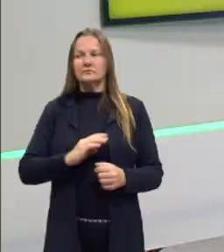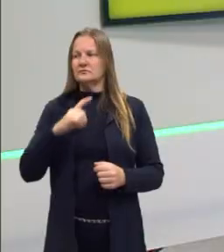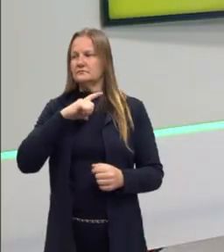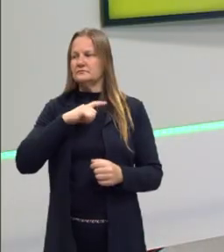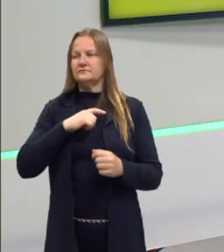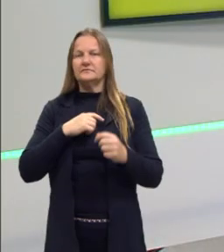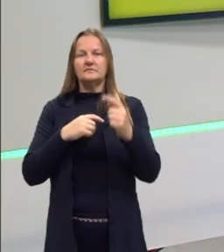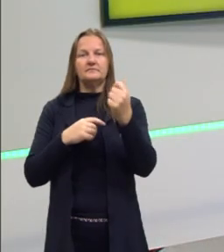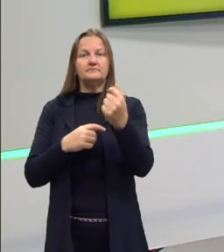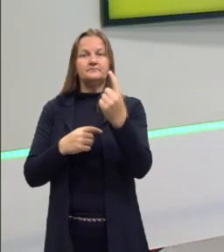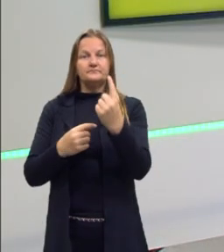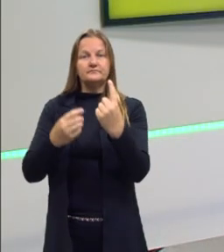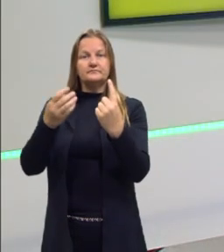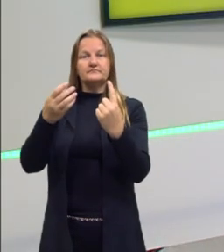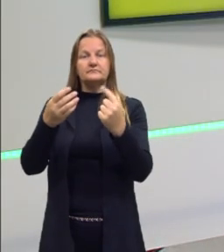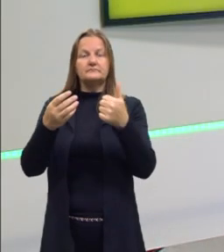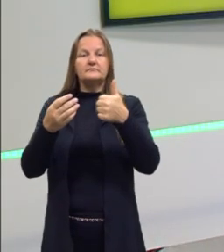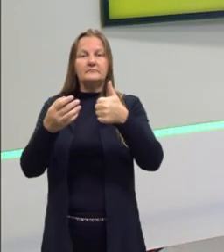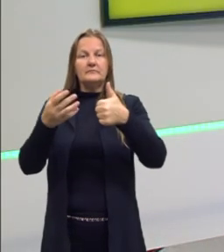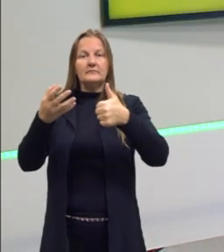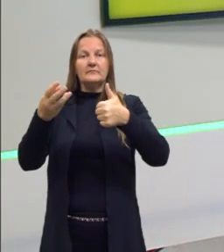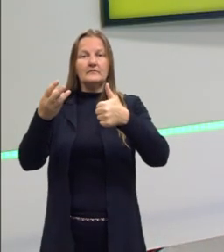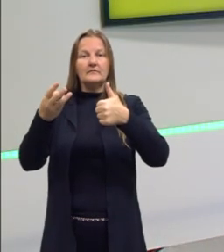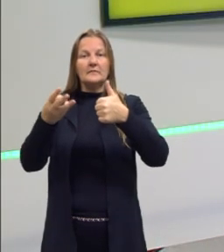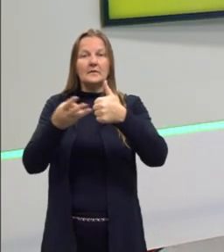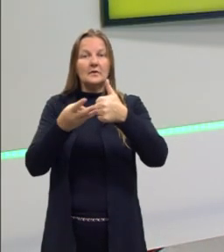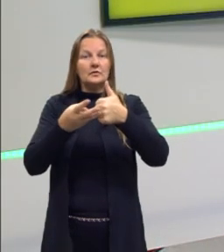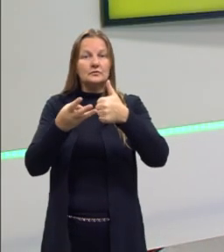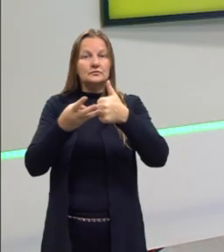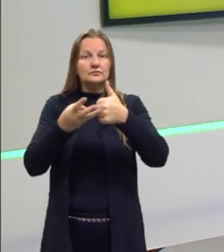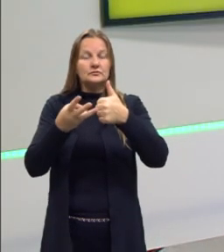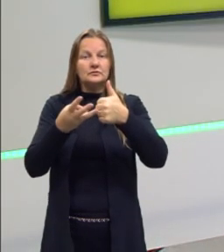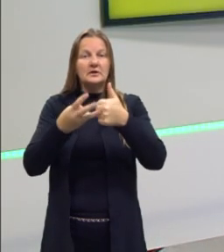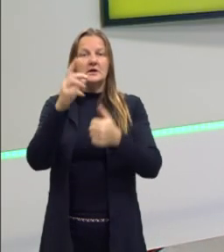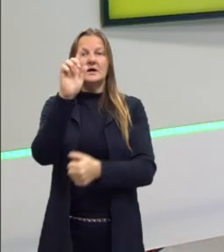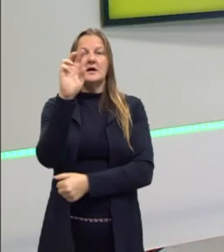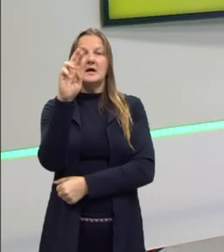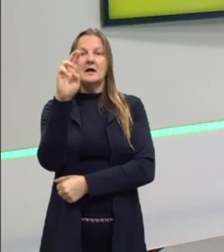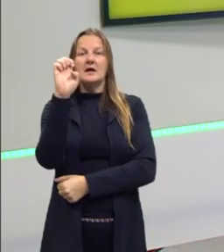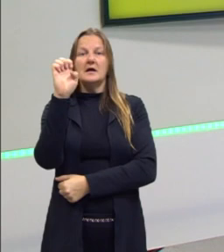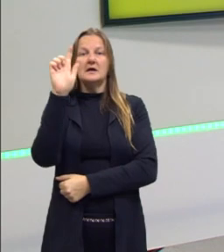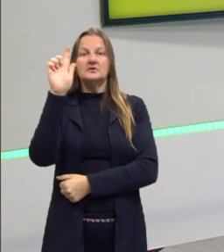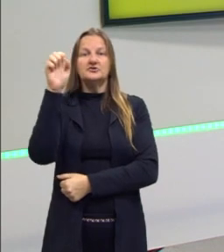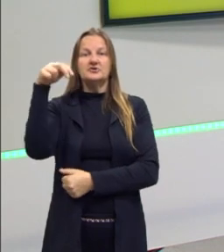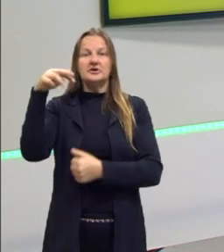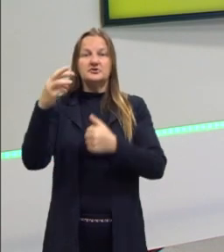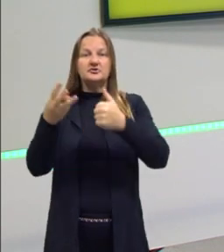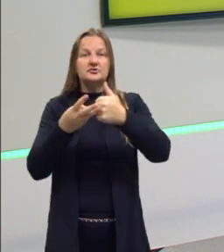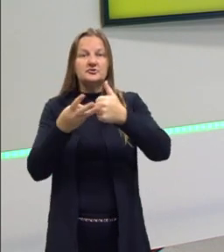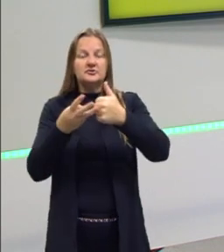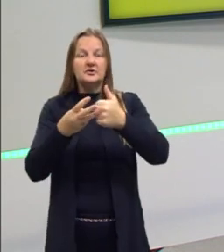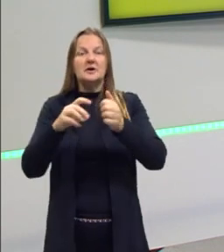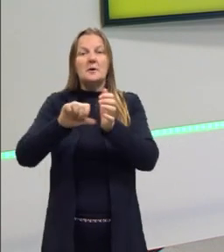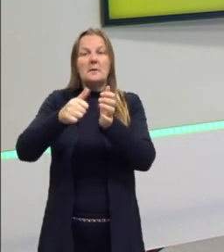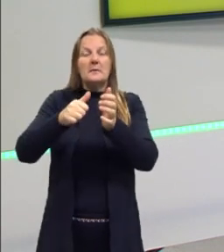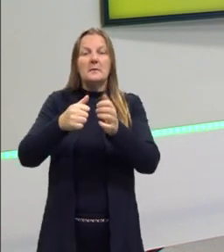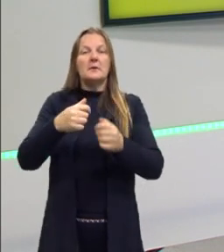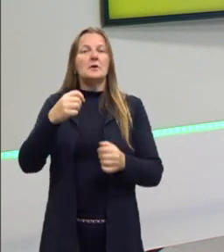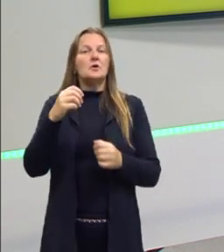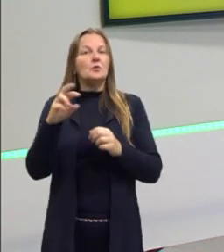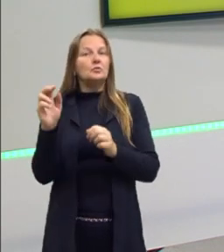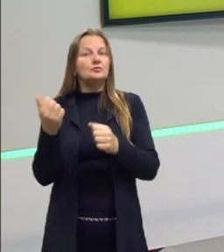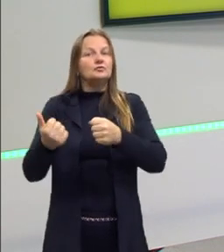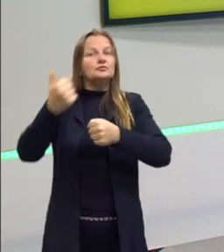período, que Dom Pedro II era menor de idade, esses regentes governaram o Brasil em nome de Dom Pedro II.